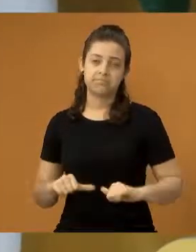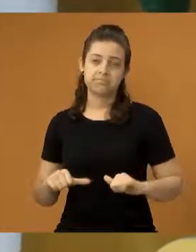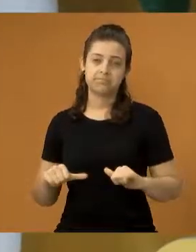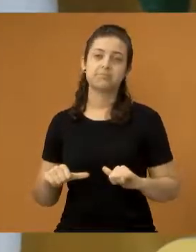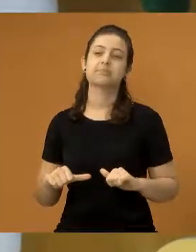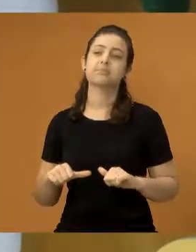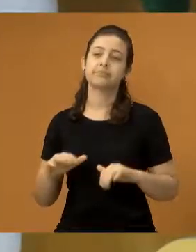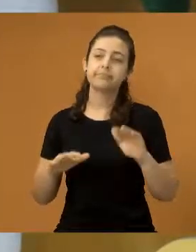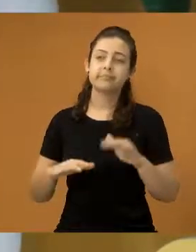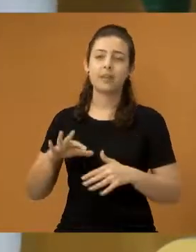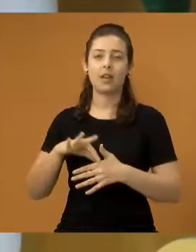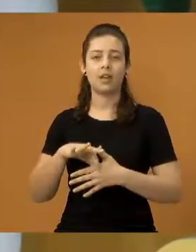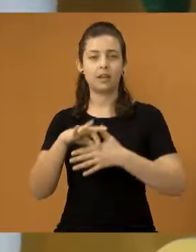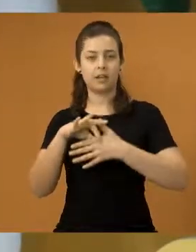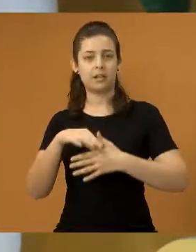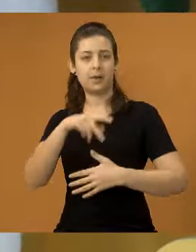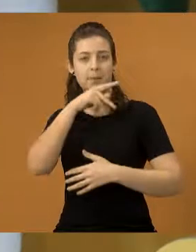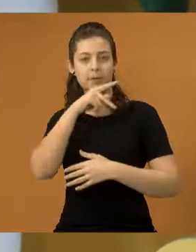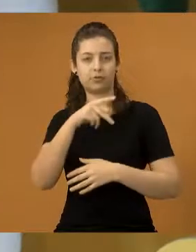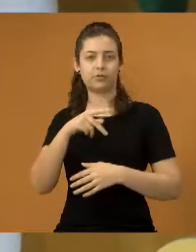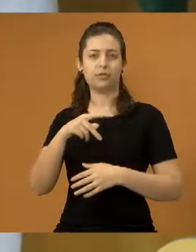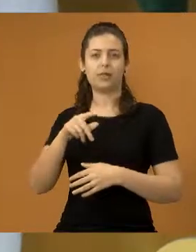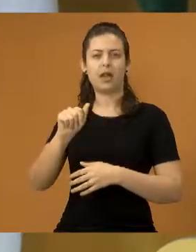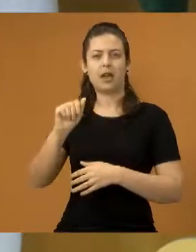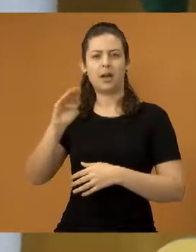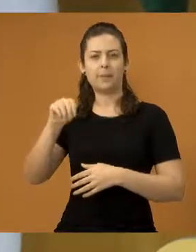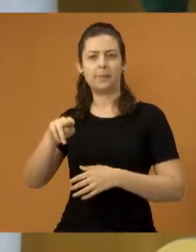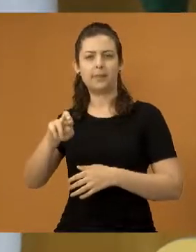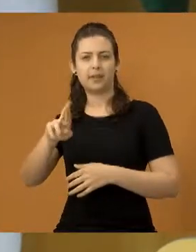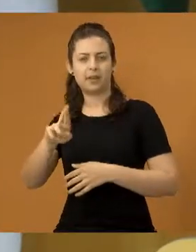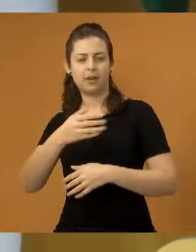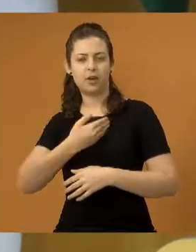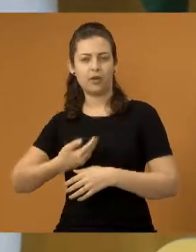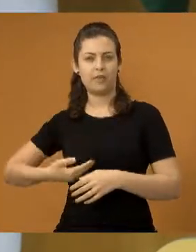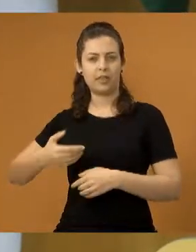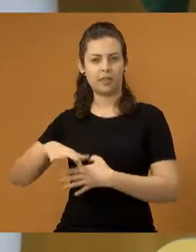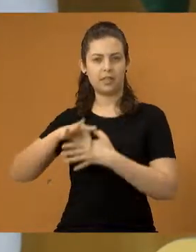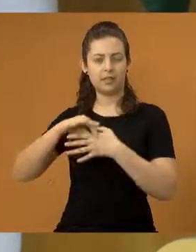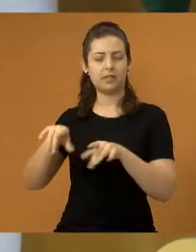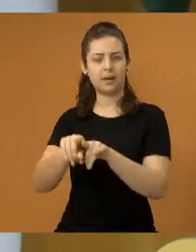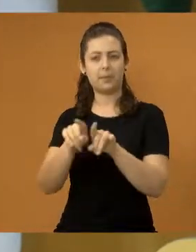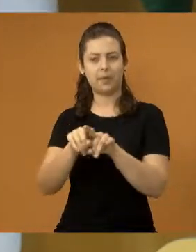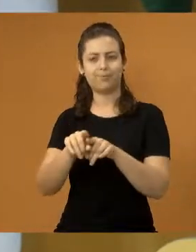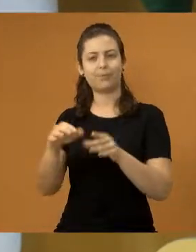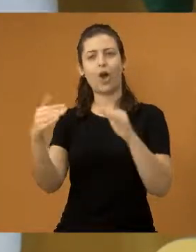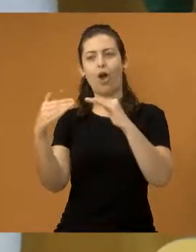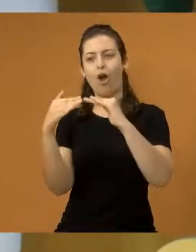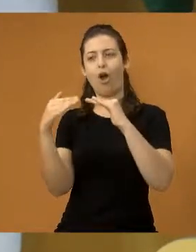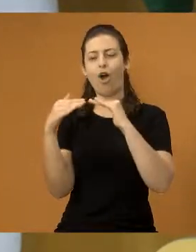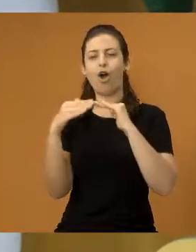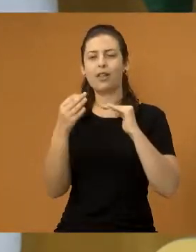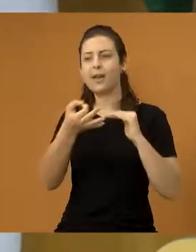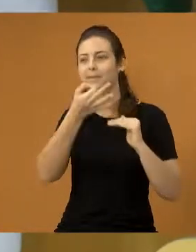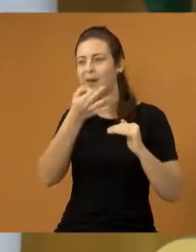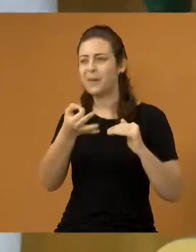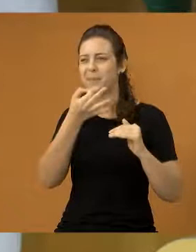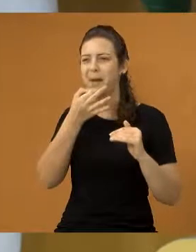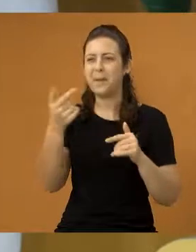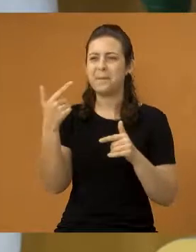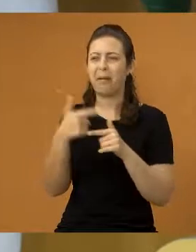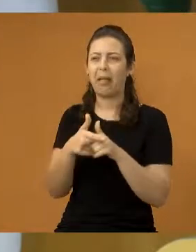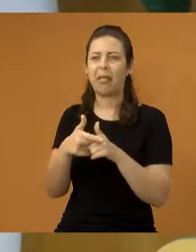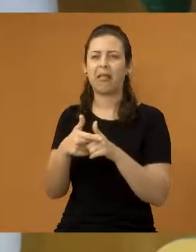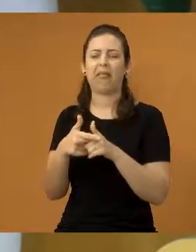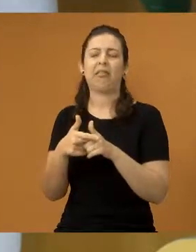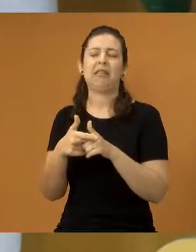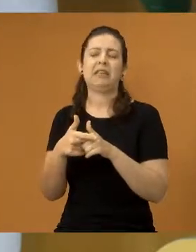mesmo como líder aqui do partido, acho que o Abner é líder do governo aqui, a gente tem que concordar com essas críticas. A população vem